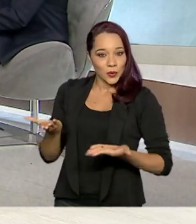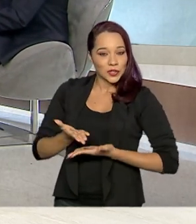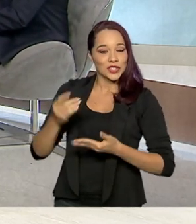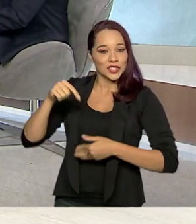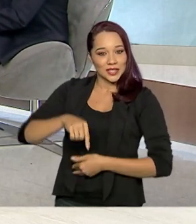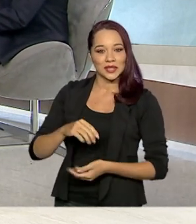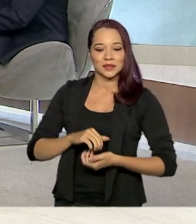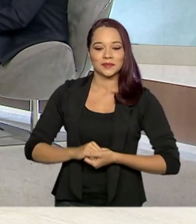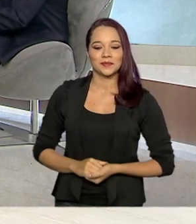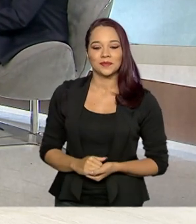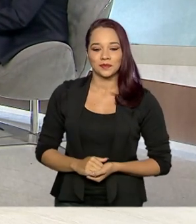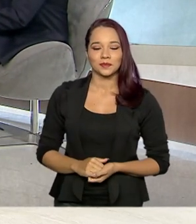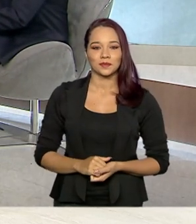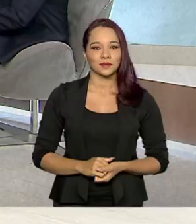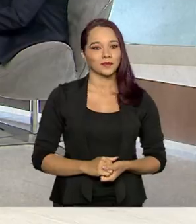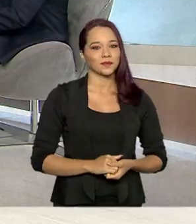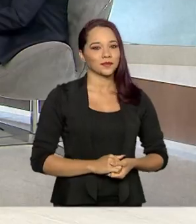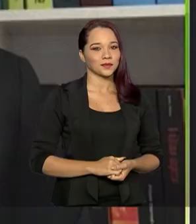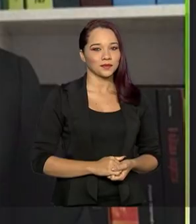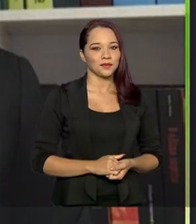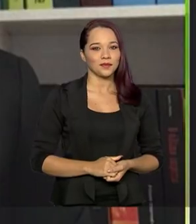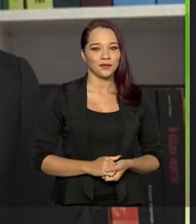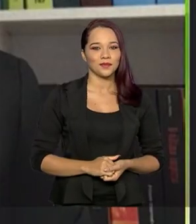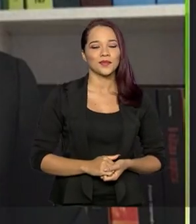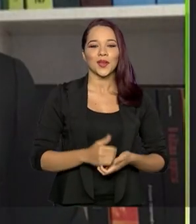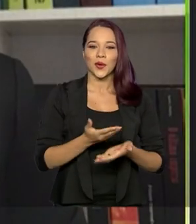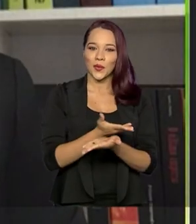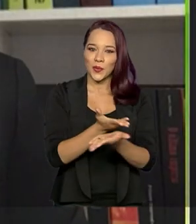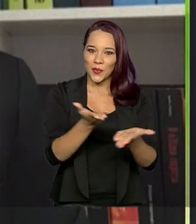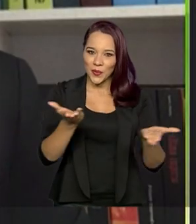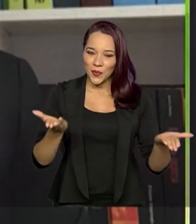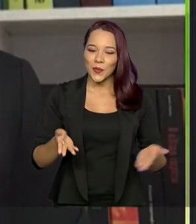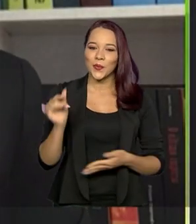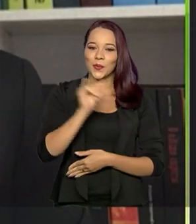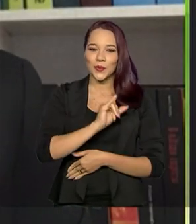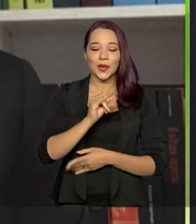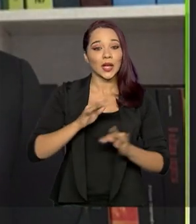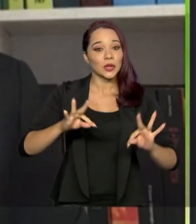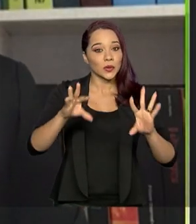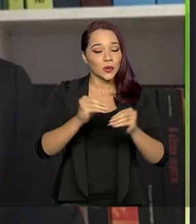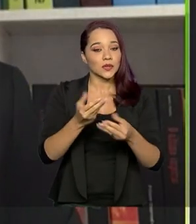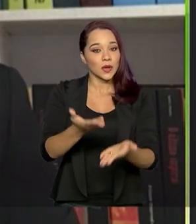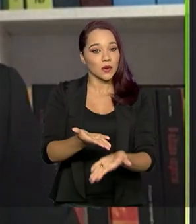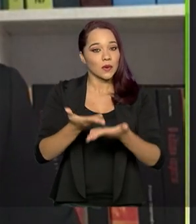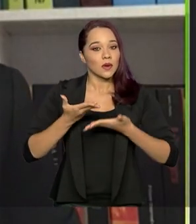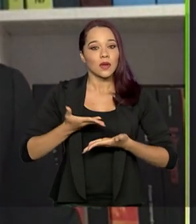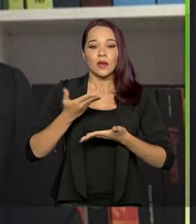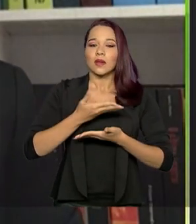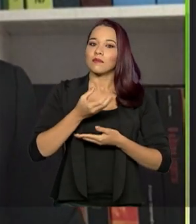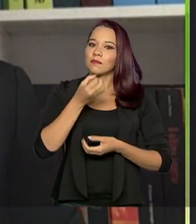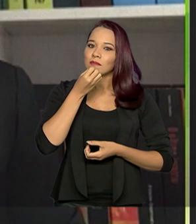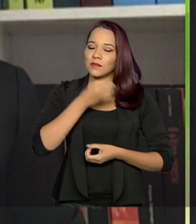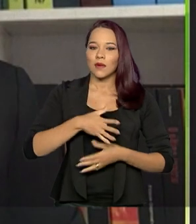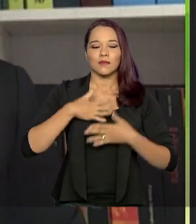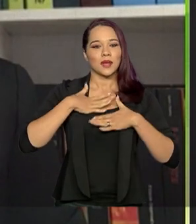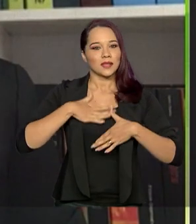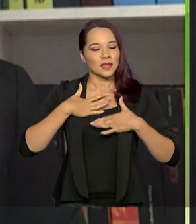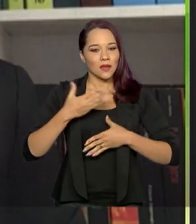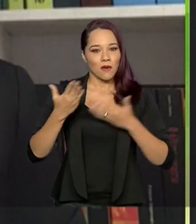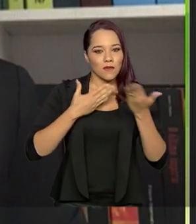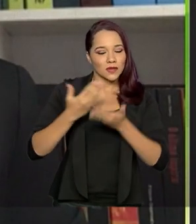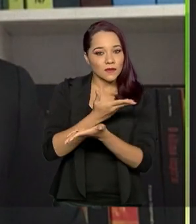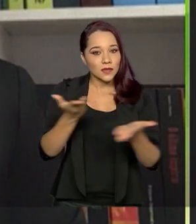Pauta, Renato. Olá, Paulo, olá, Catius, olá a todos que nos acompanham. É prazer estar falando com vocês nesta noite